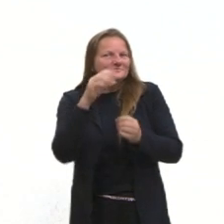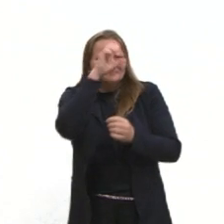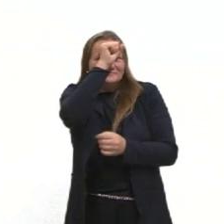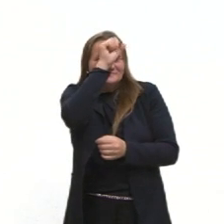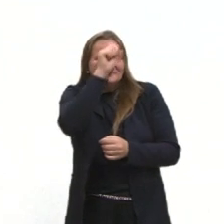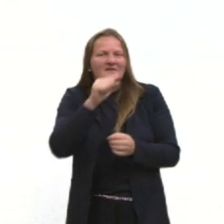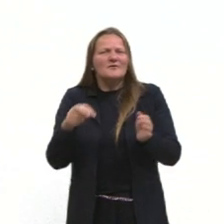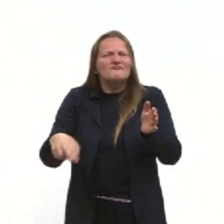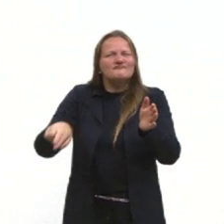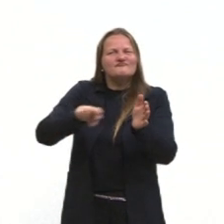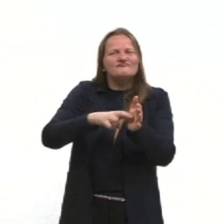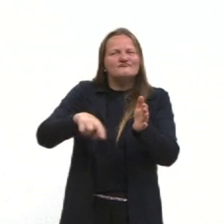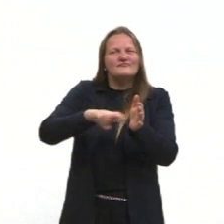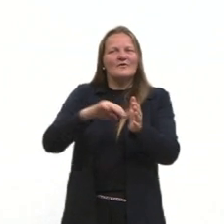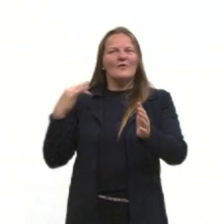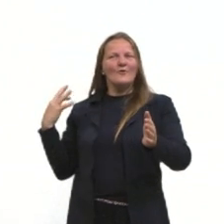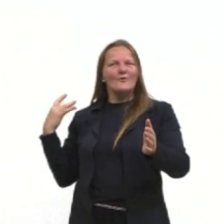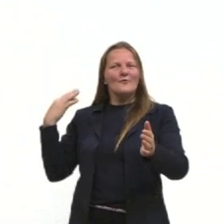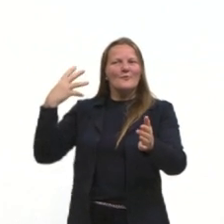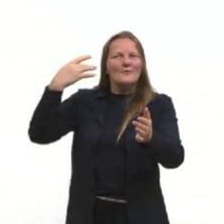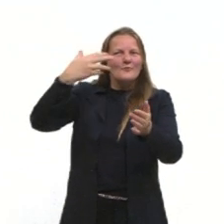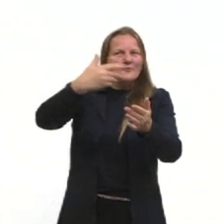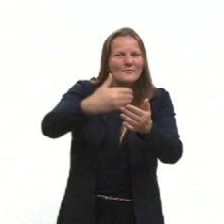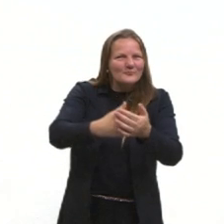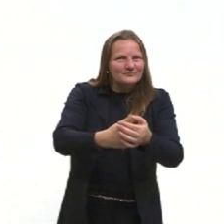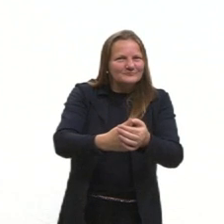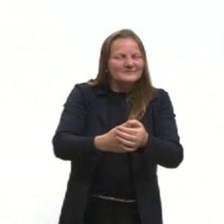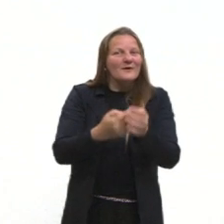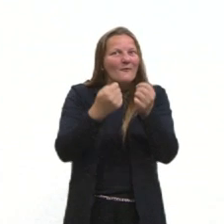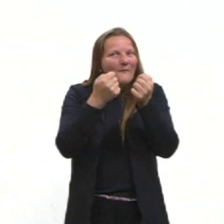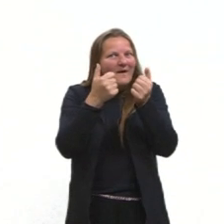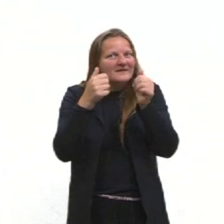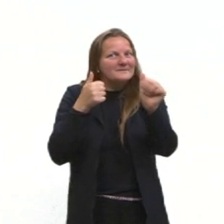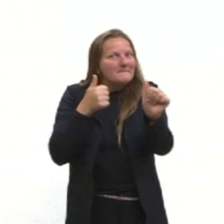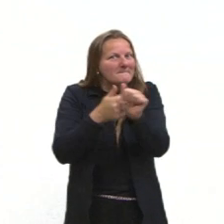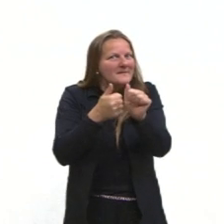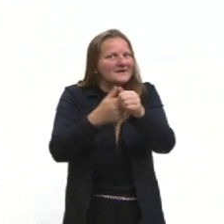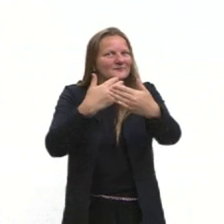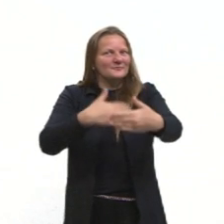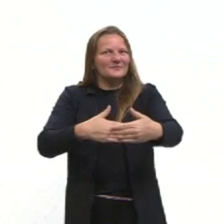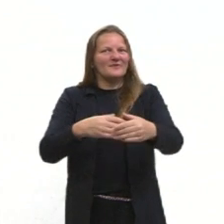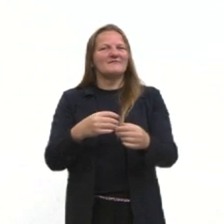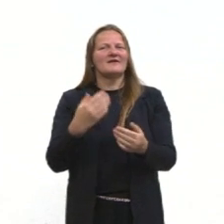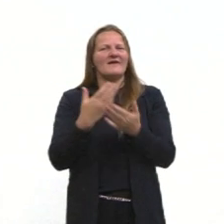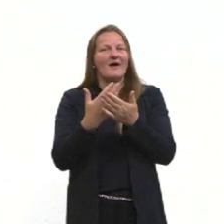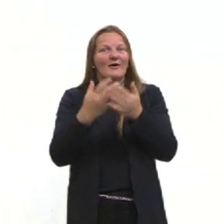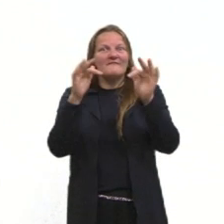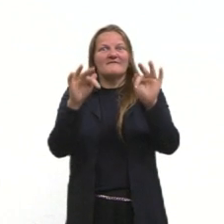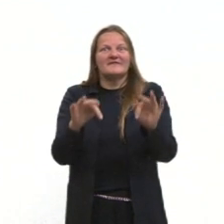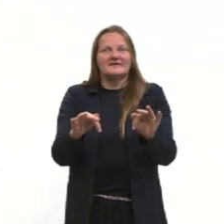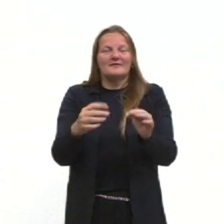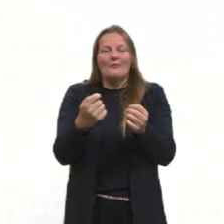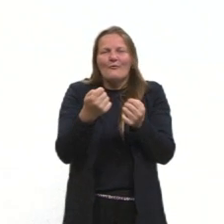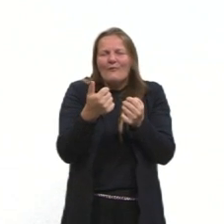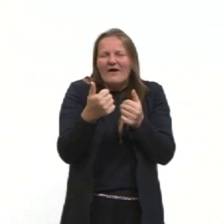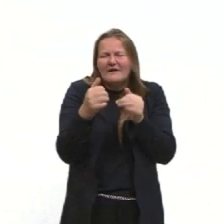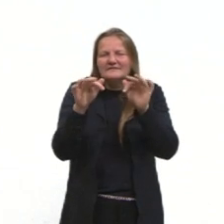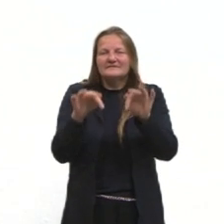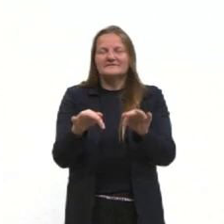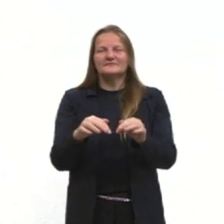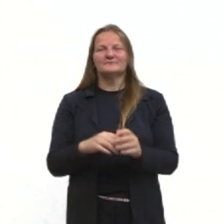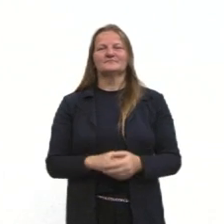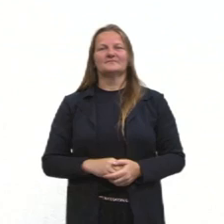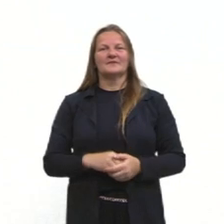aqui uma revisão. Chegando ao final das nossas aulas aqui no projeto por